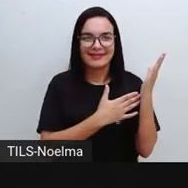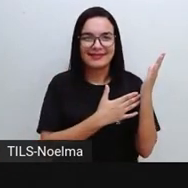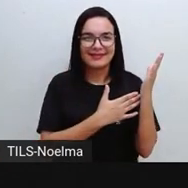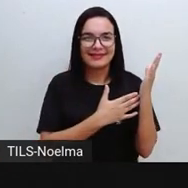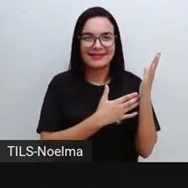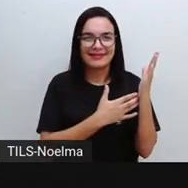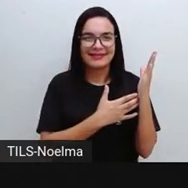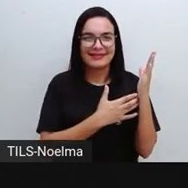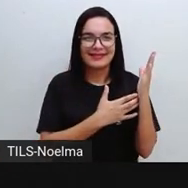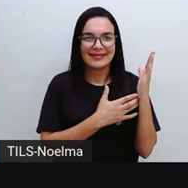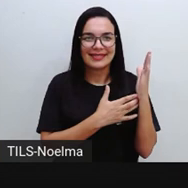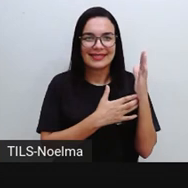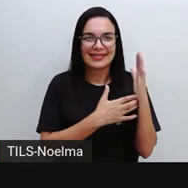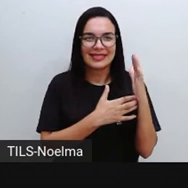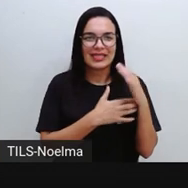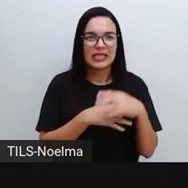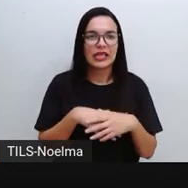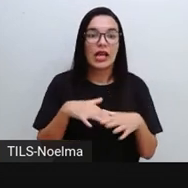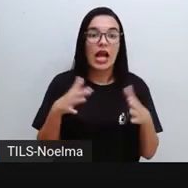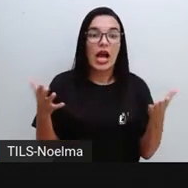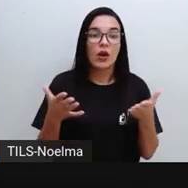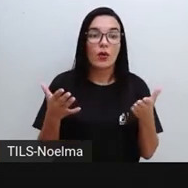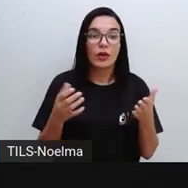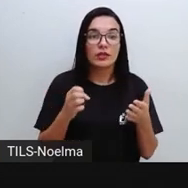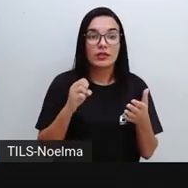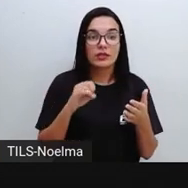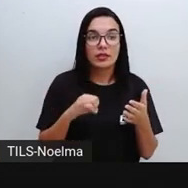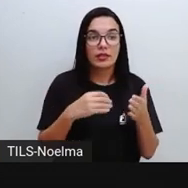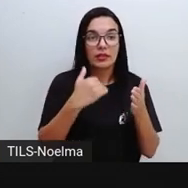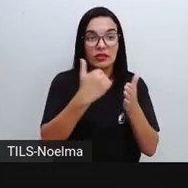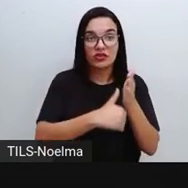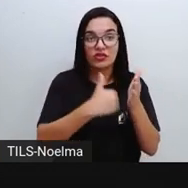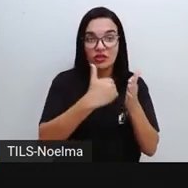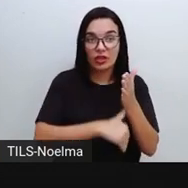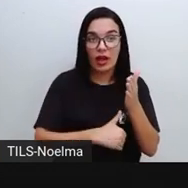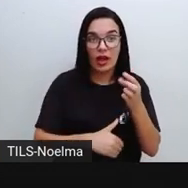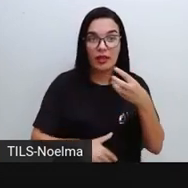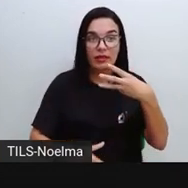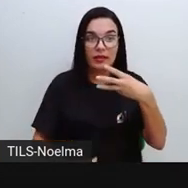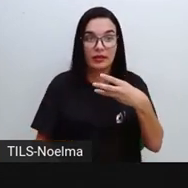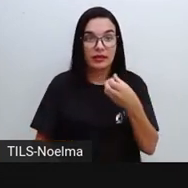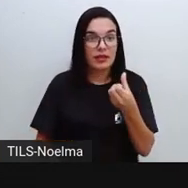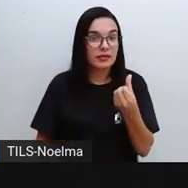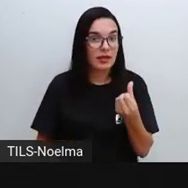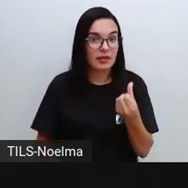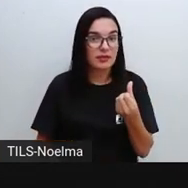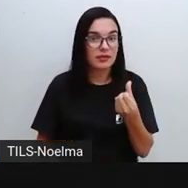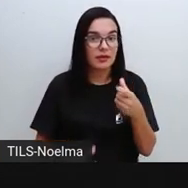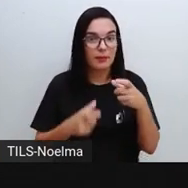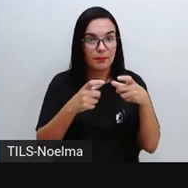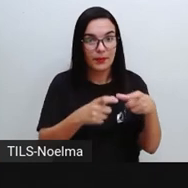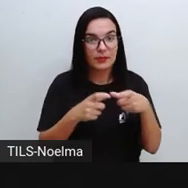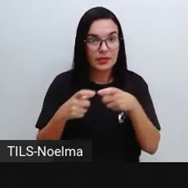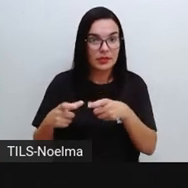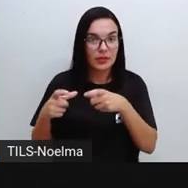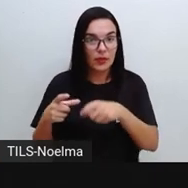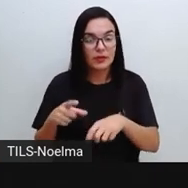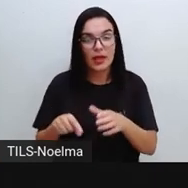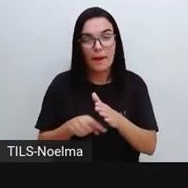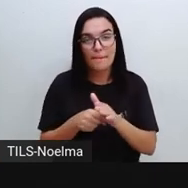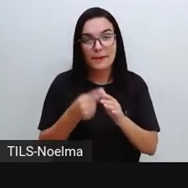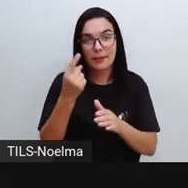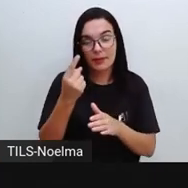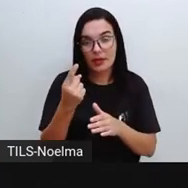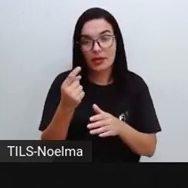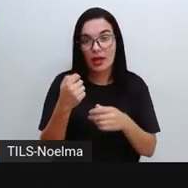Olha lá, retirando 36 posições da primeira ficha. A primeira ficha, ela tem ali